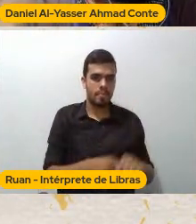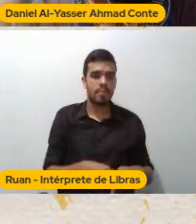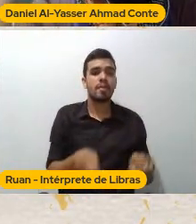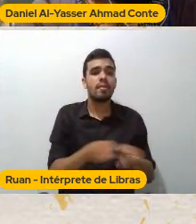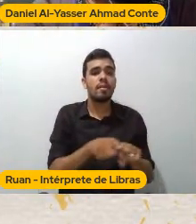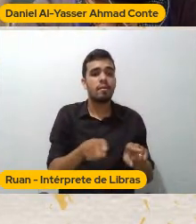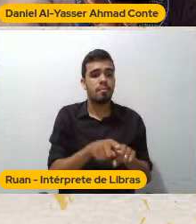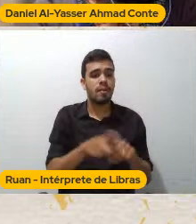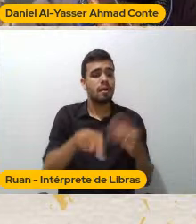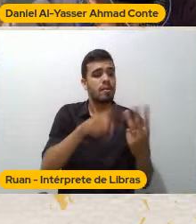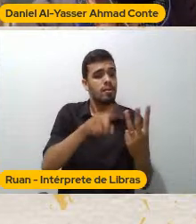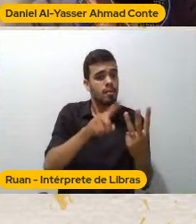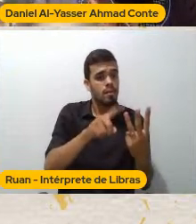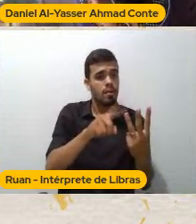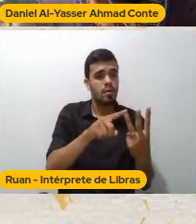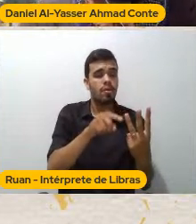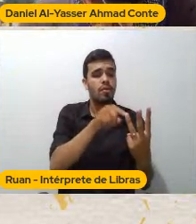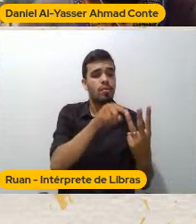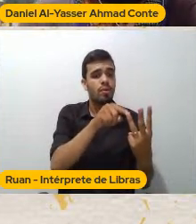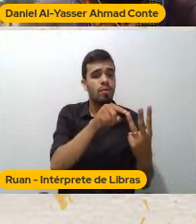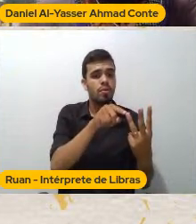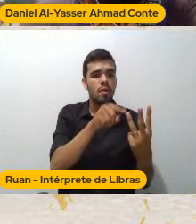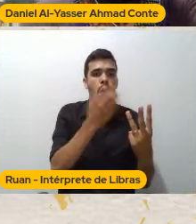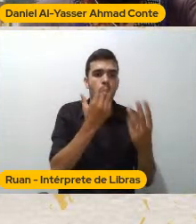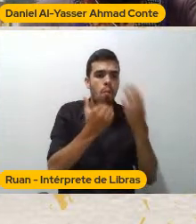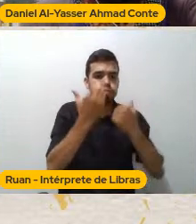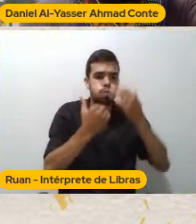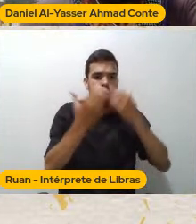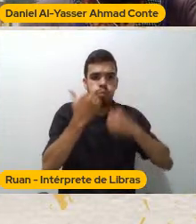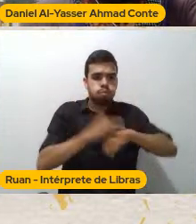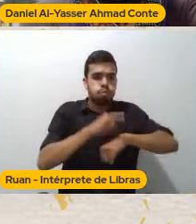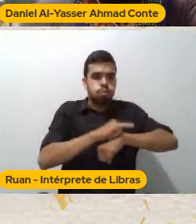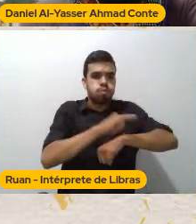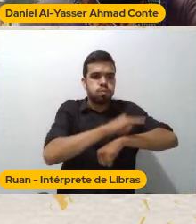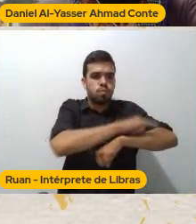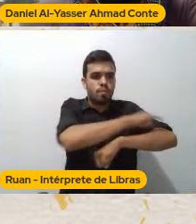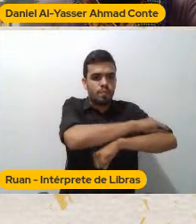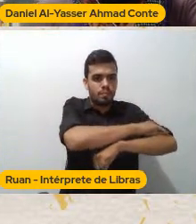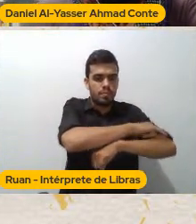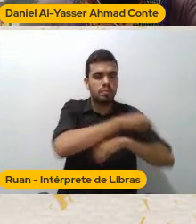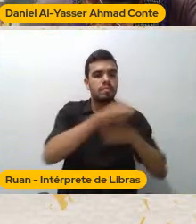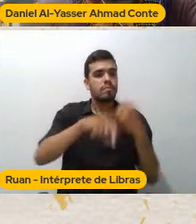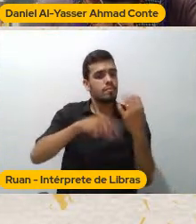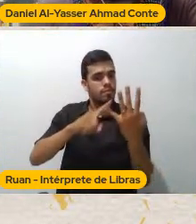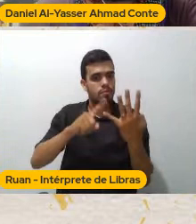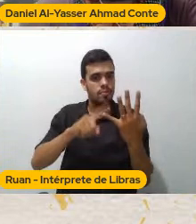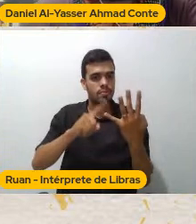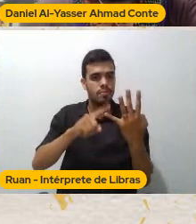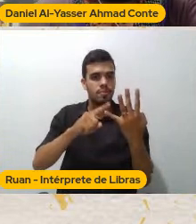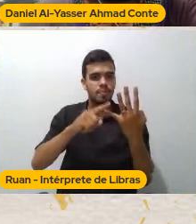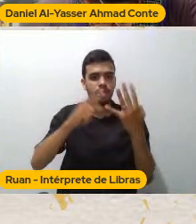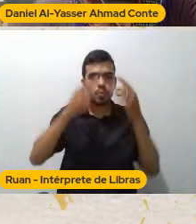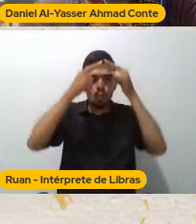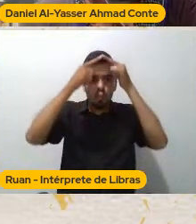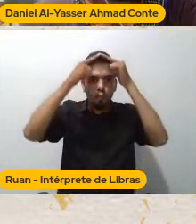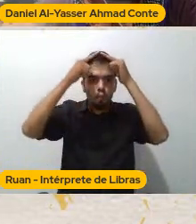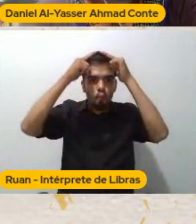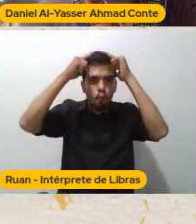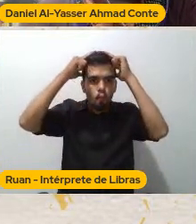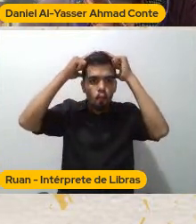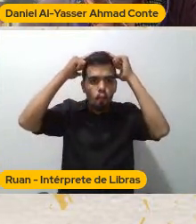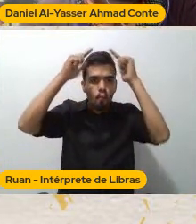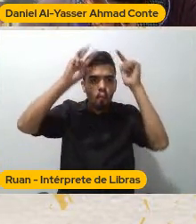Menininho Carequinha Que não está nem aí Para o mundo Que não entende muito Qual é a função dele ali É pautado no que? Na